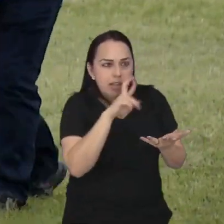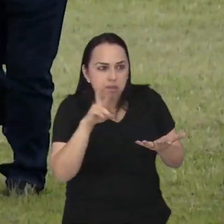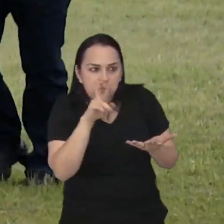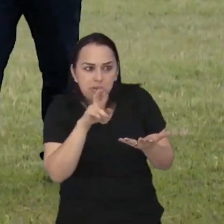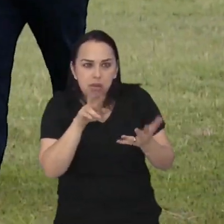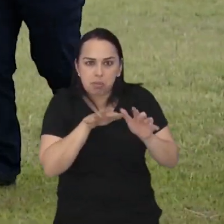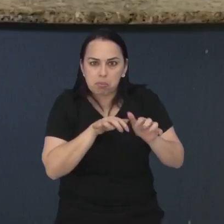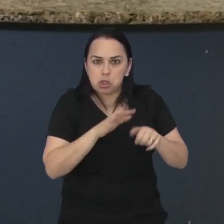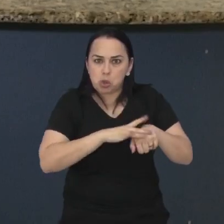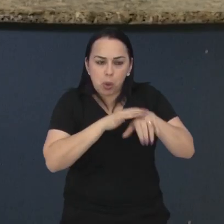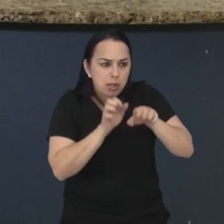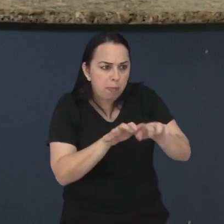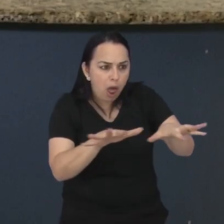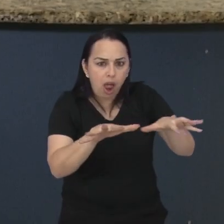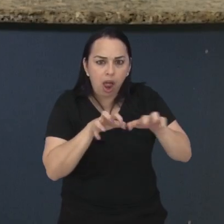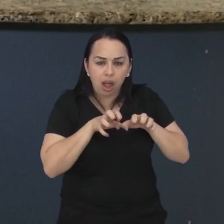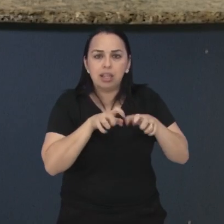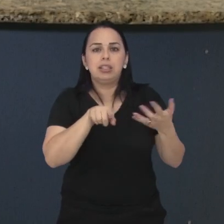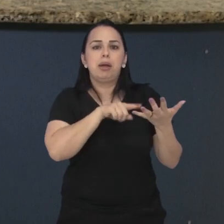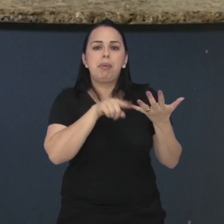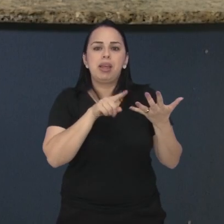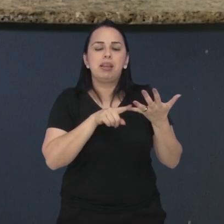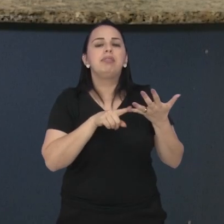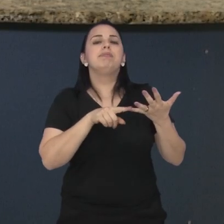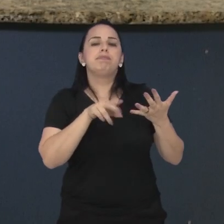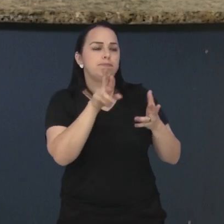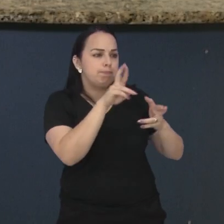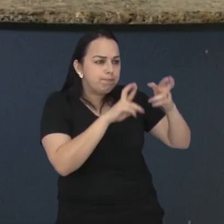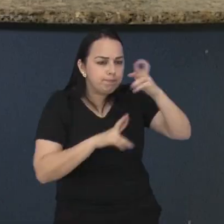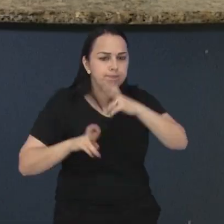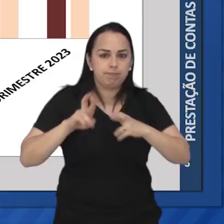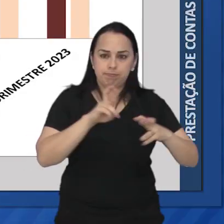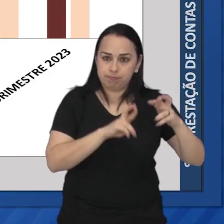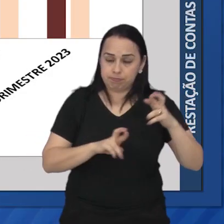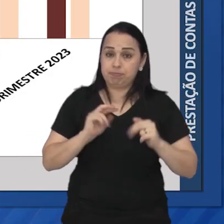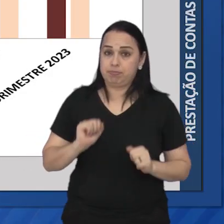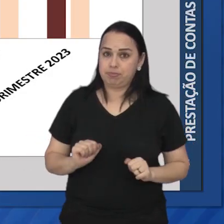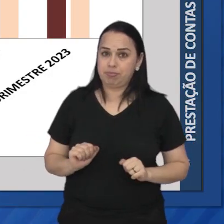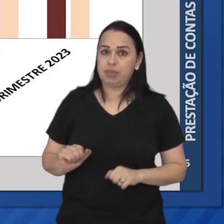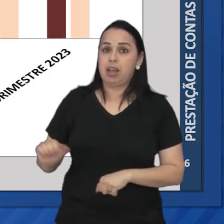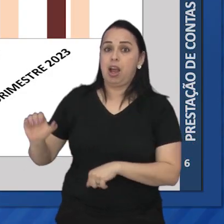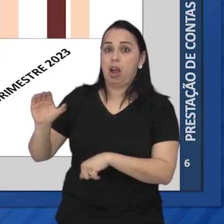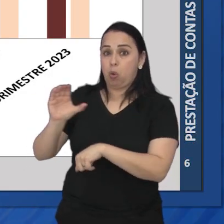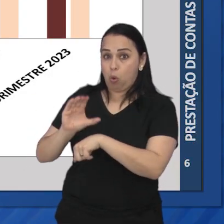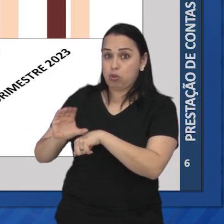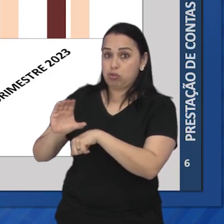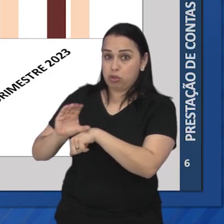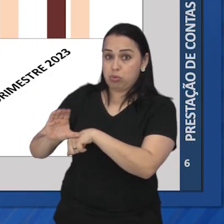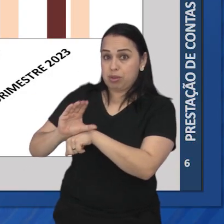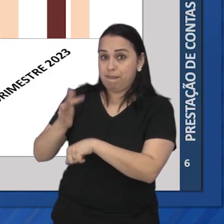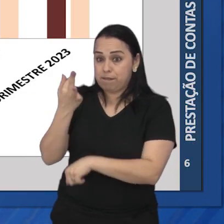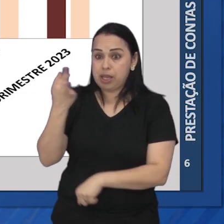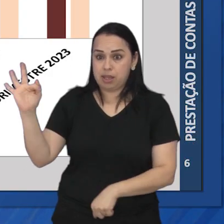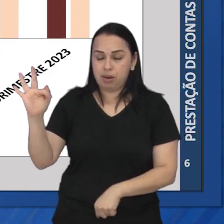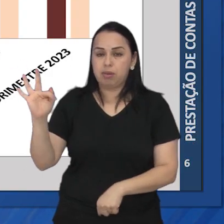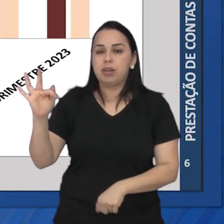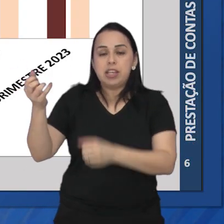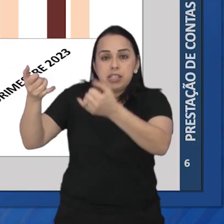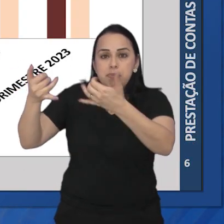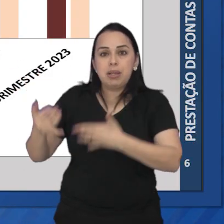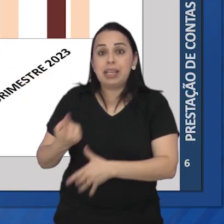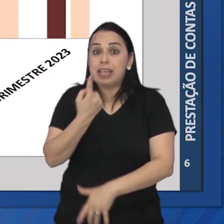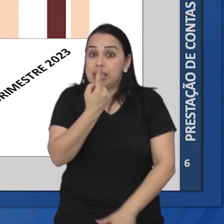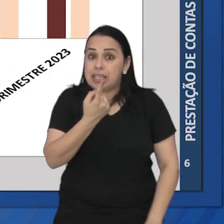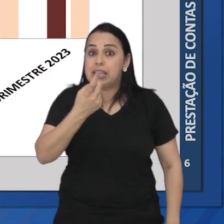epidemiológica, administração e vigilância sanitária. A Constituição Federal determina que, no mínimo,